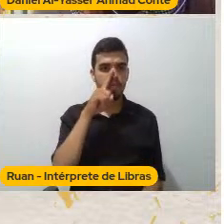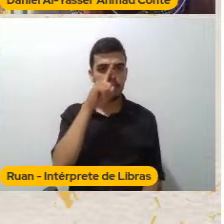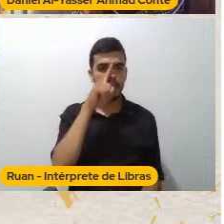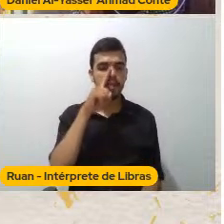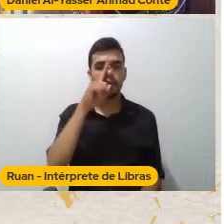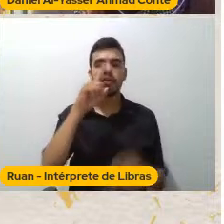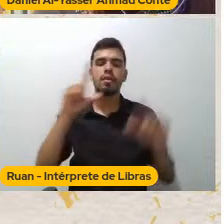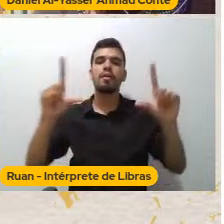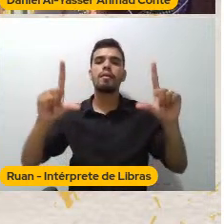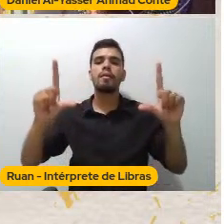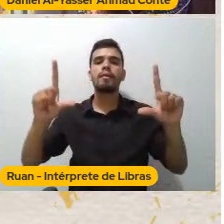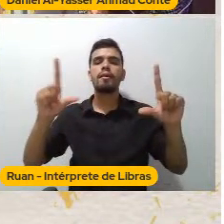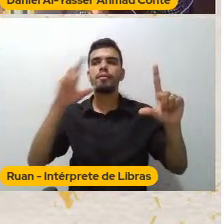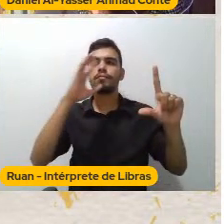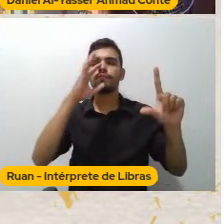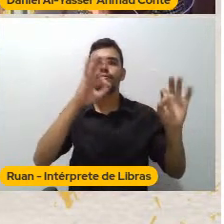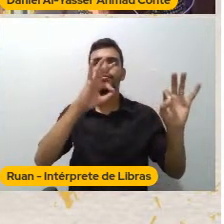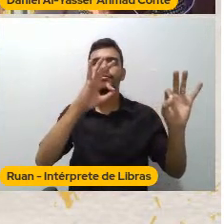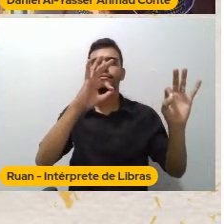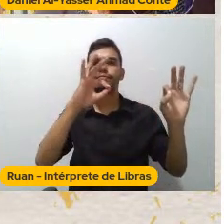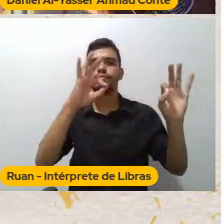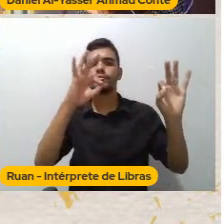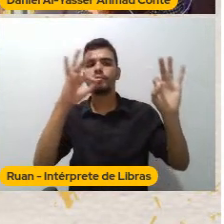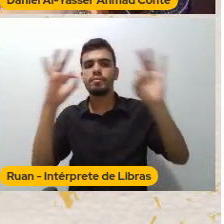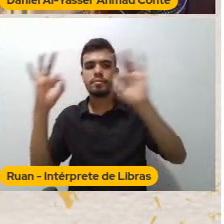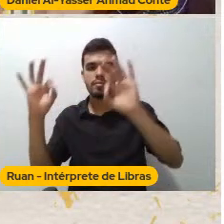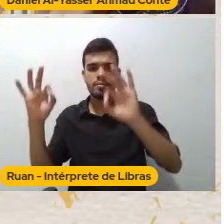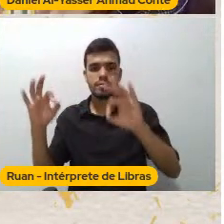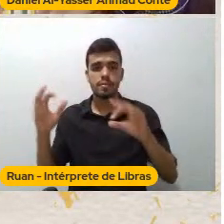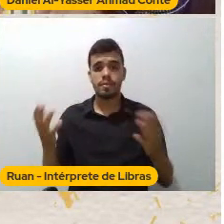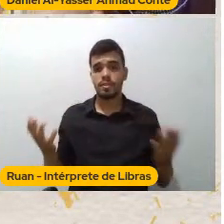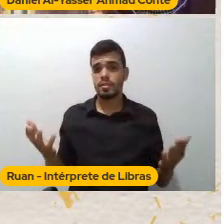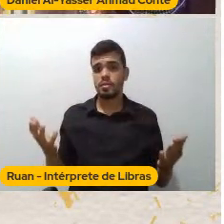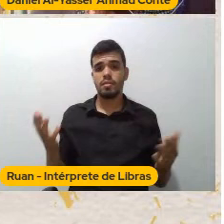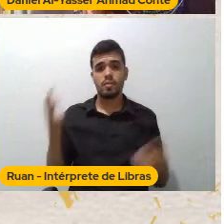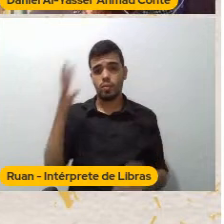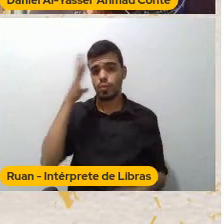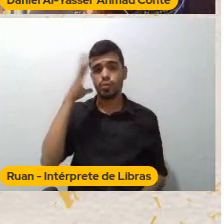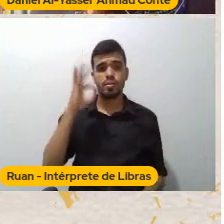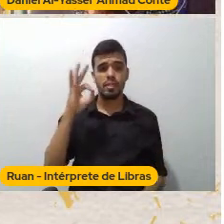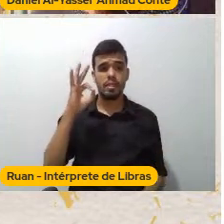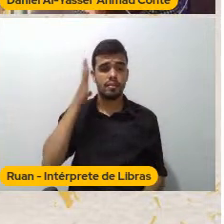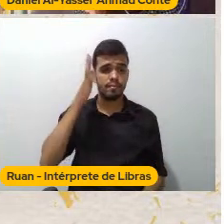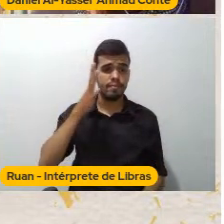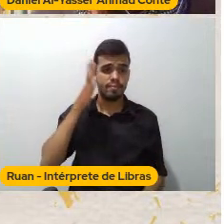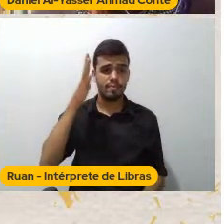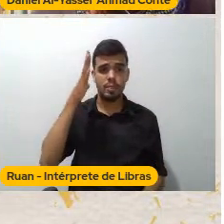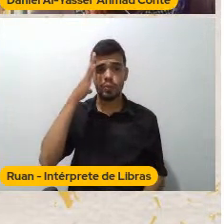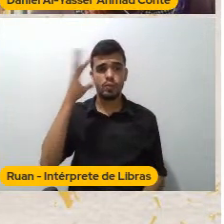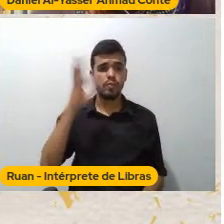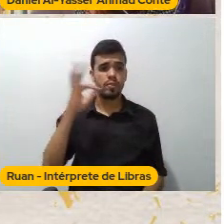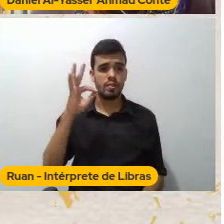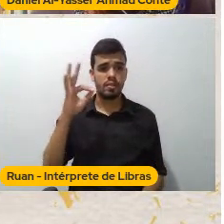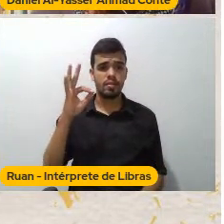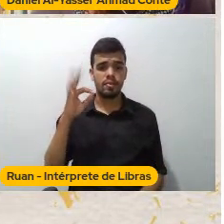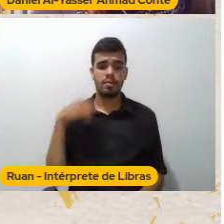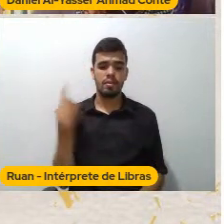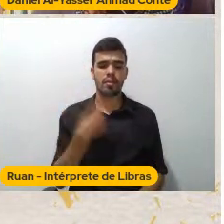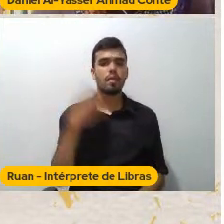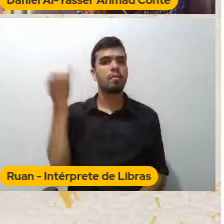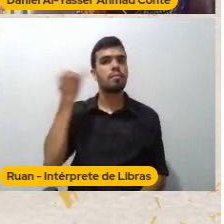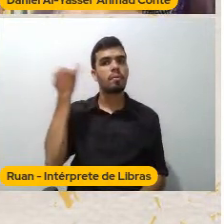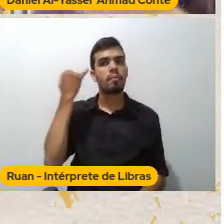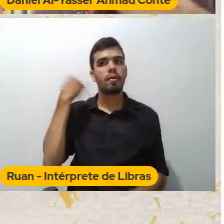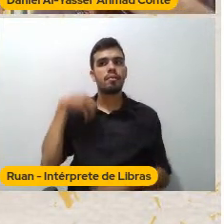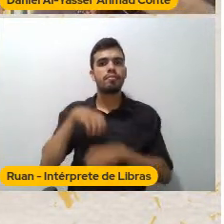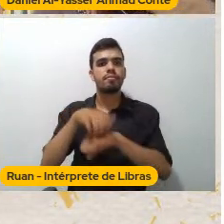perpetuam A dominação cultural Então A tem domínio Sobre esse discurso E a gente vai reproduzir Automaticamente O discurso E sua